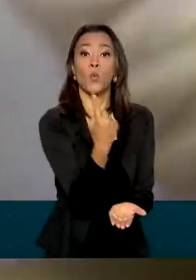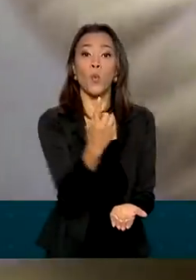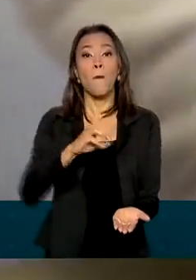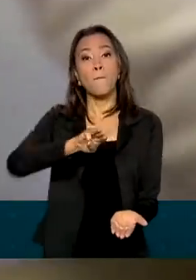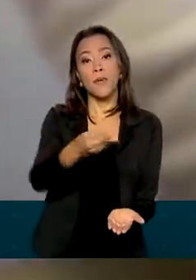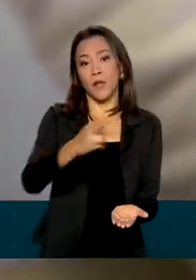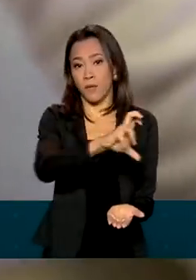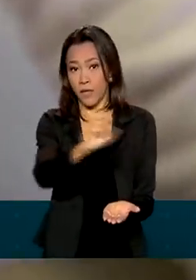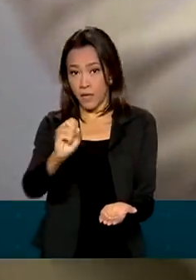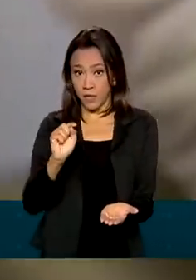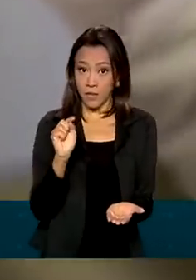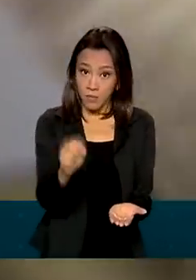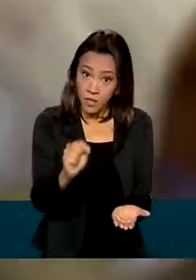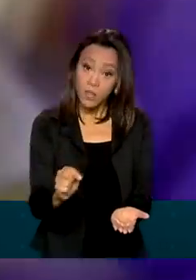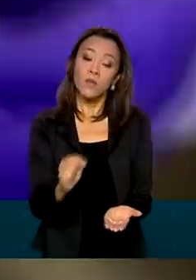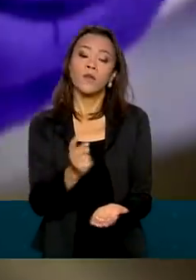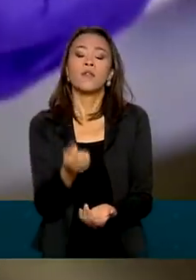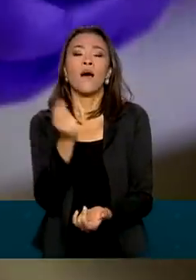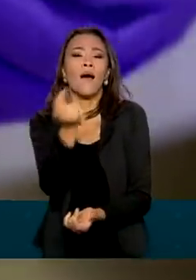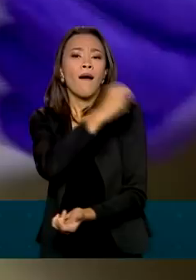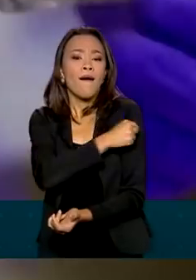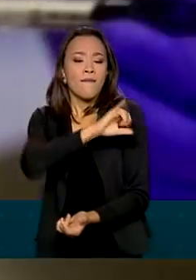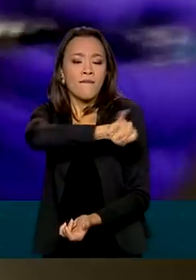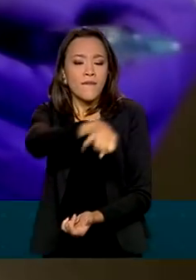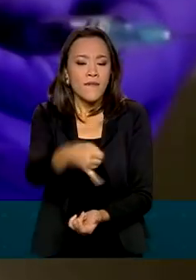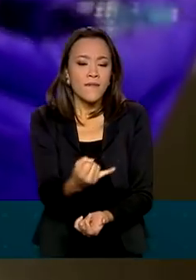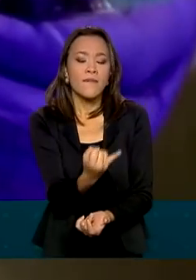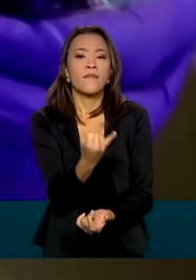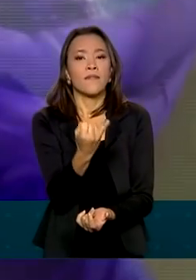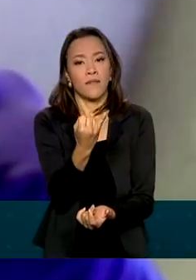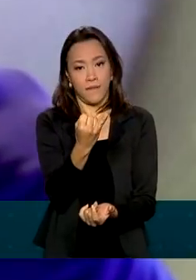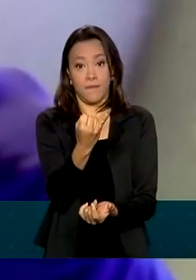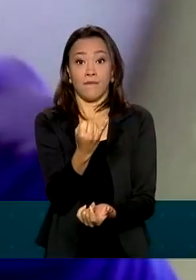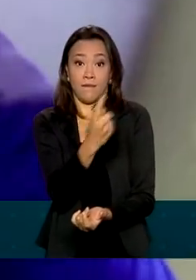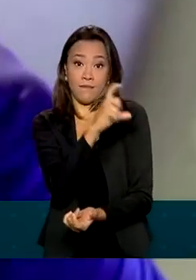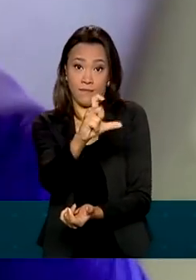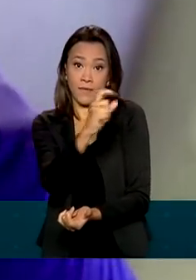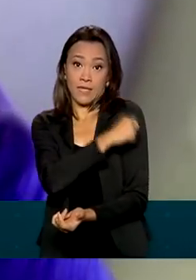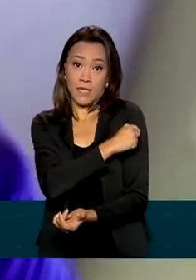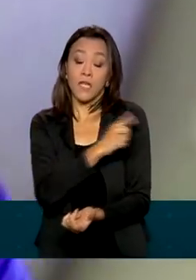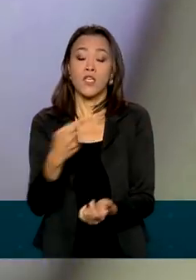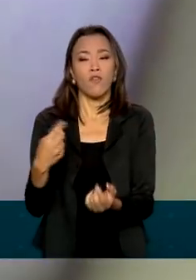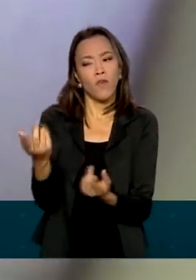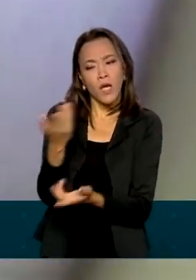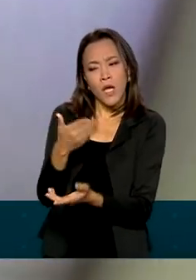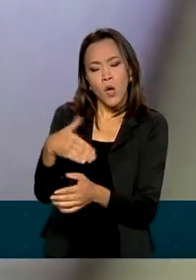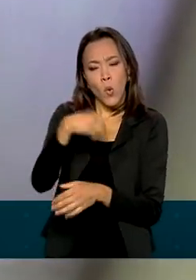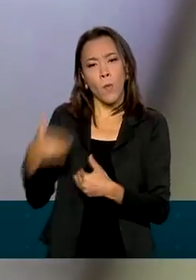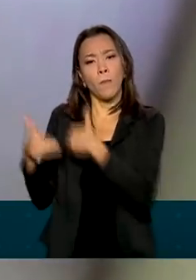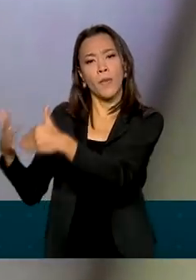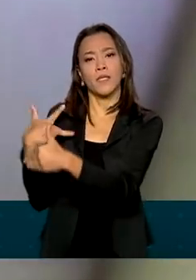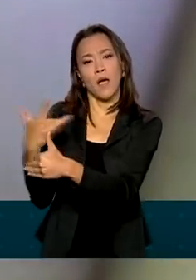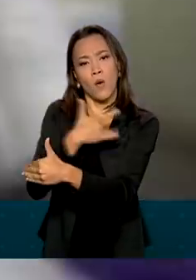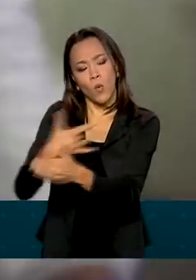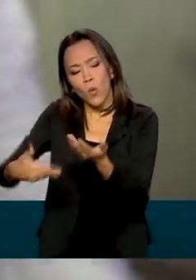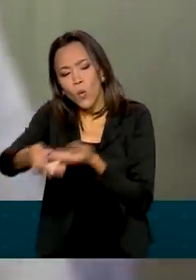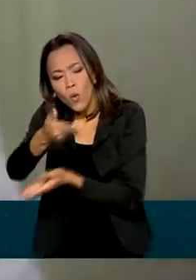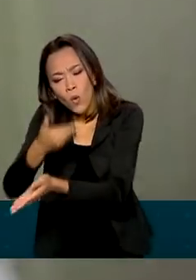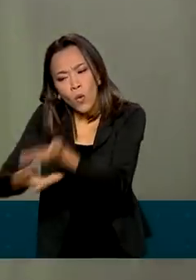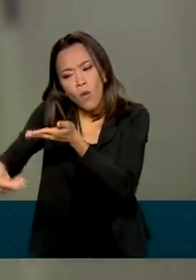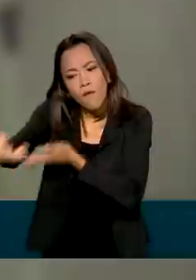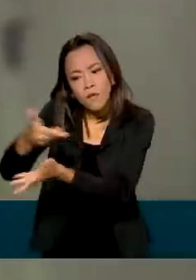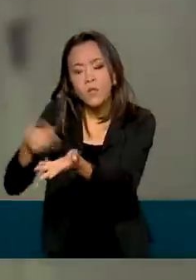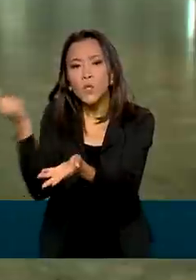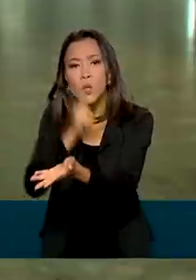meio de doses da vacina da Janssen. Após negociações, o Ministério da Saúde conseguiu antecipar a chegada dessas